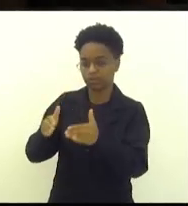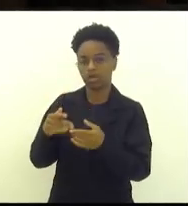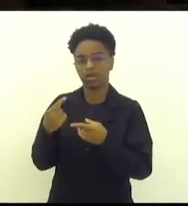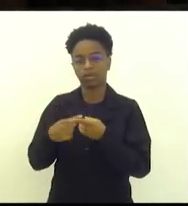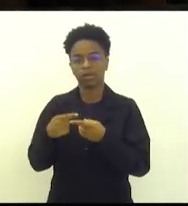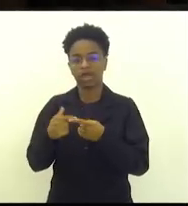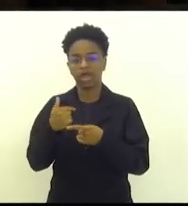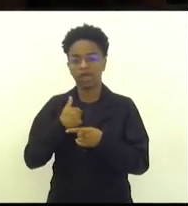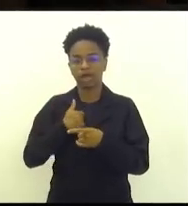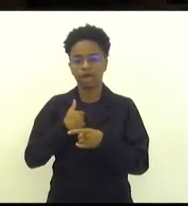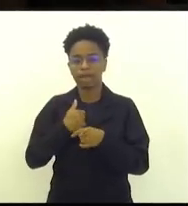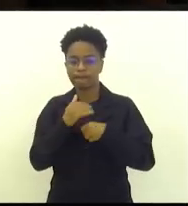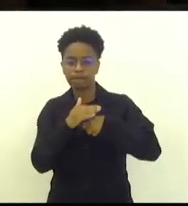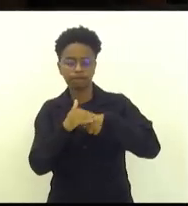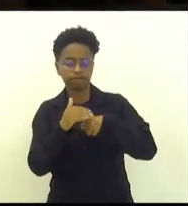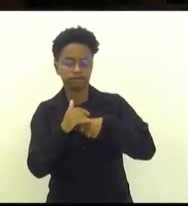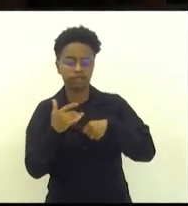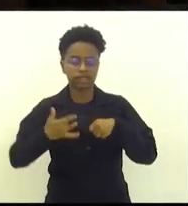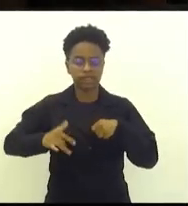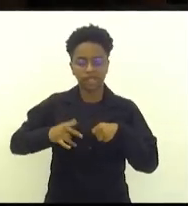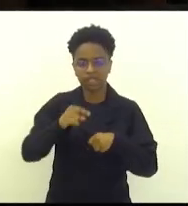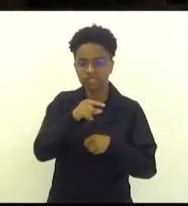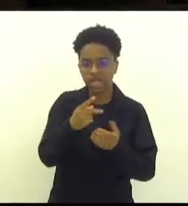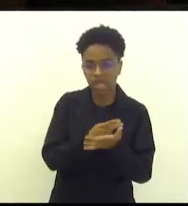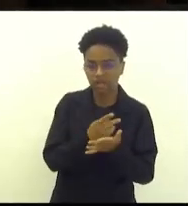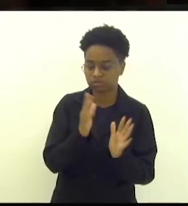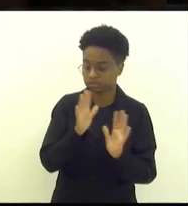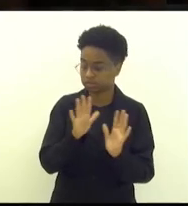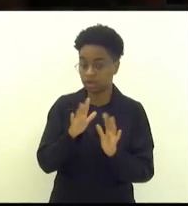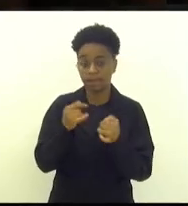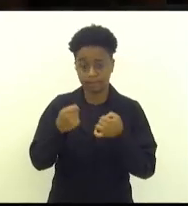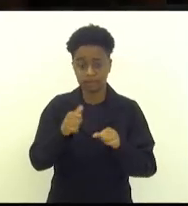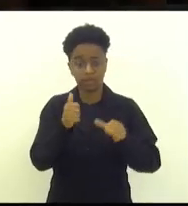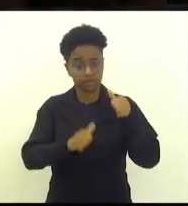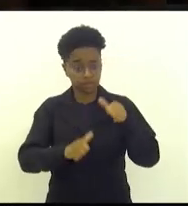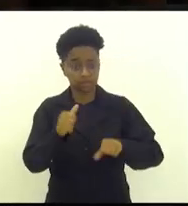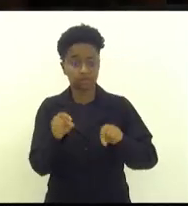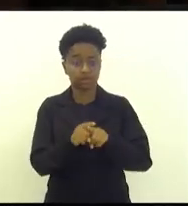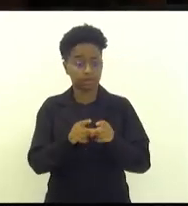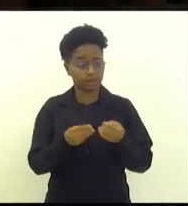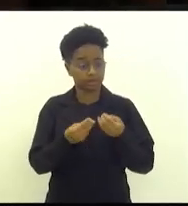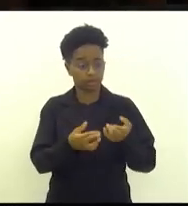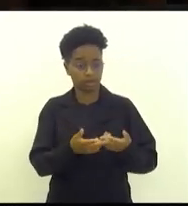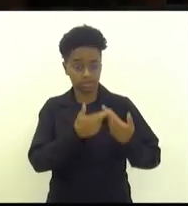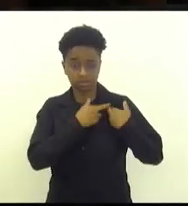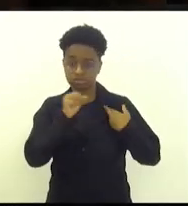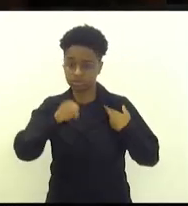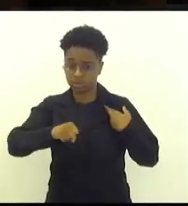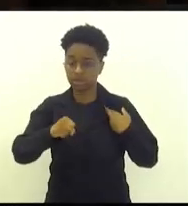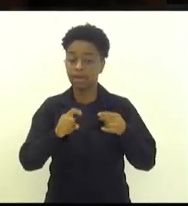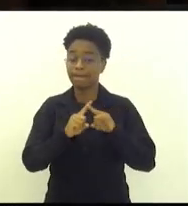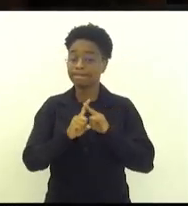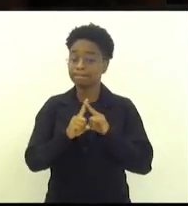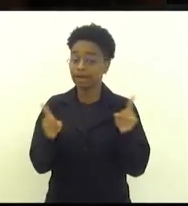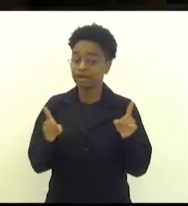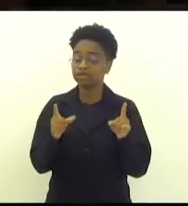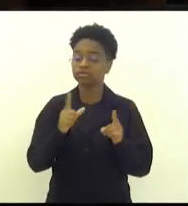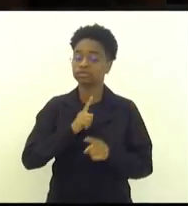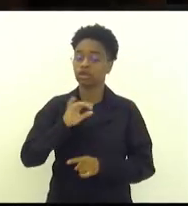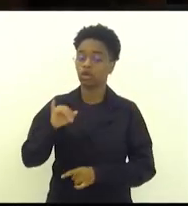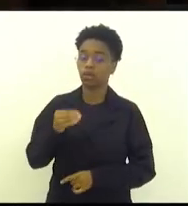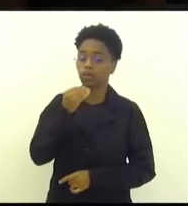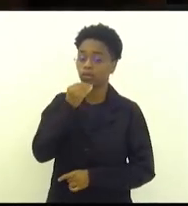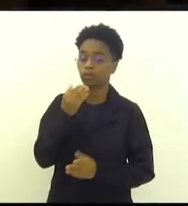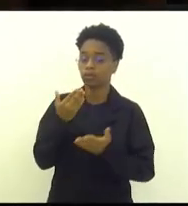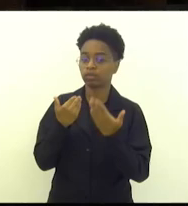cabeça de absolutamente ninguém, o que estiver errado tem que se apurar e buscar responsabilidade, sim, mas tive a oportunidade de